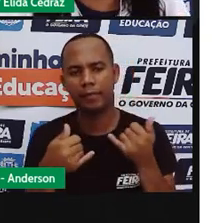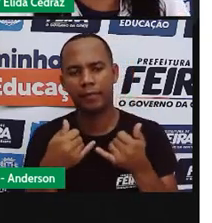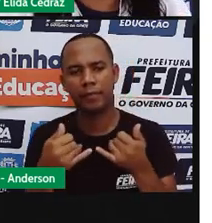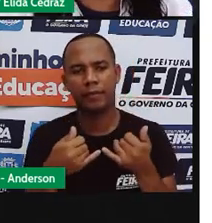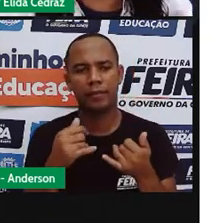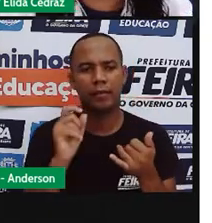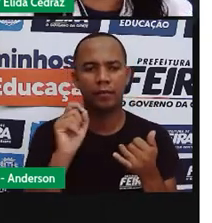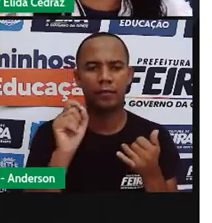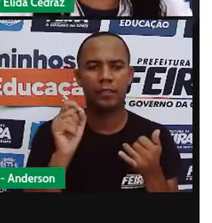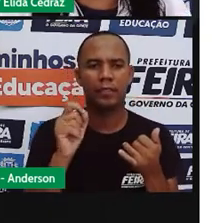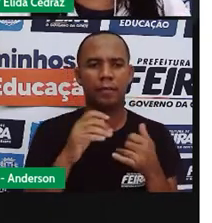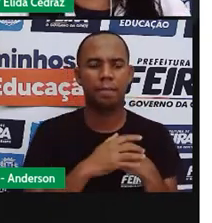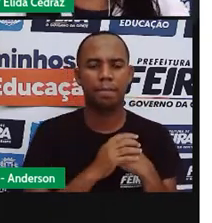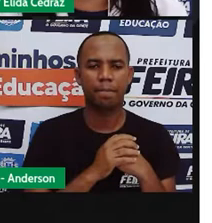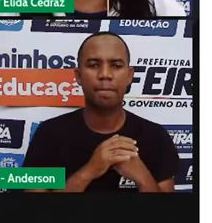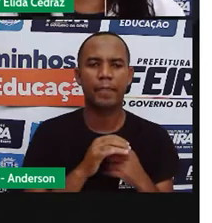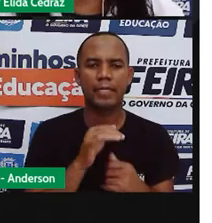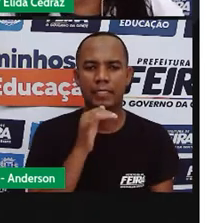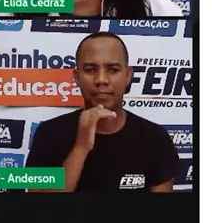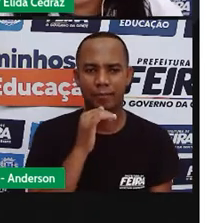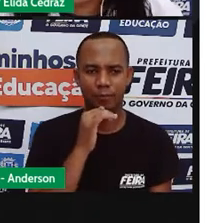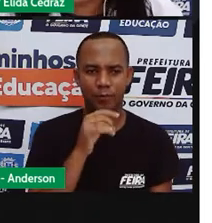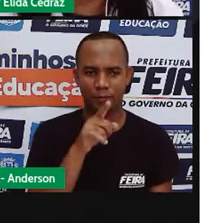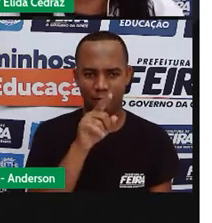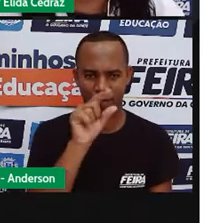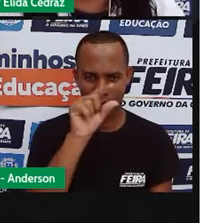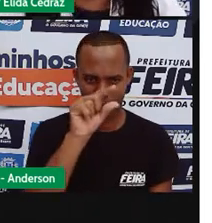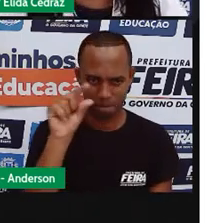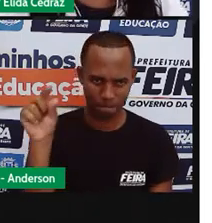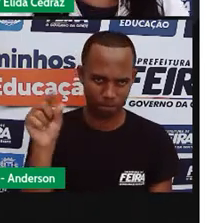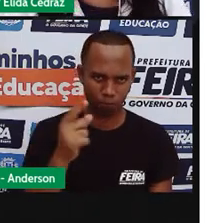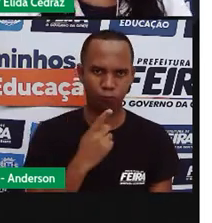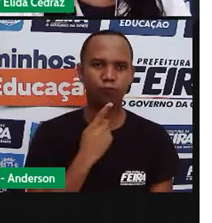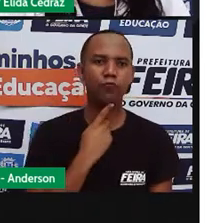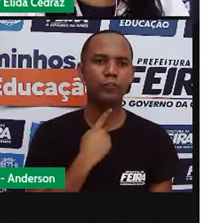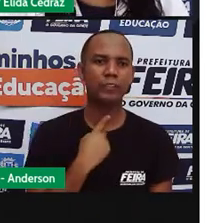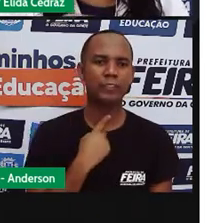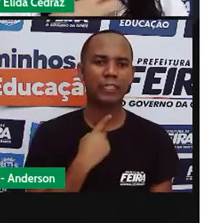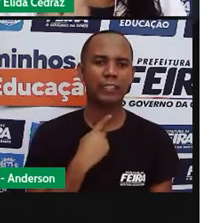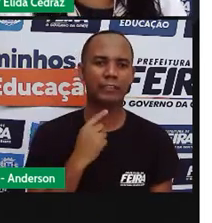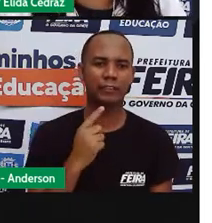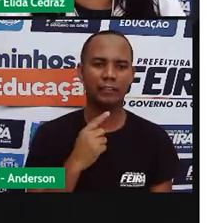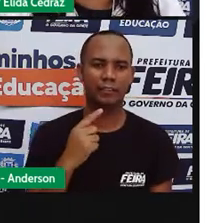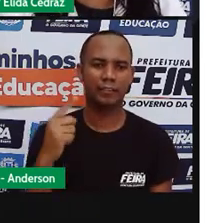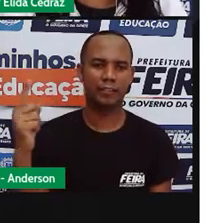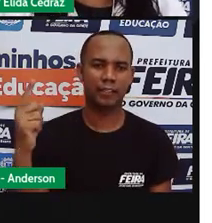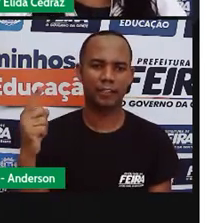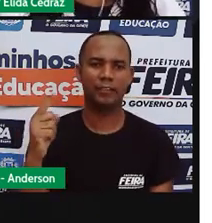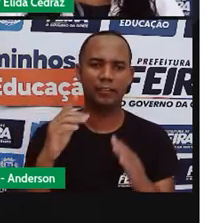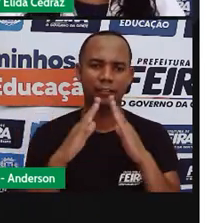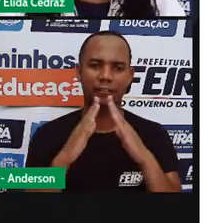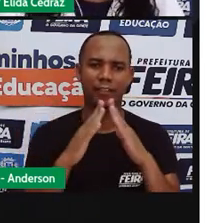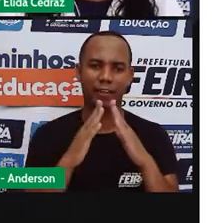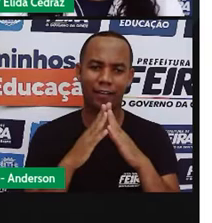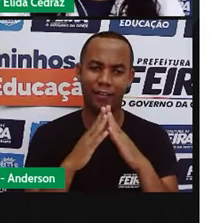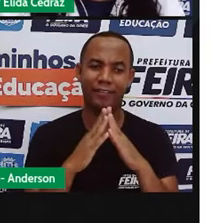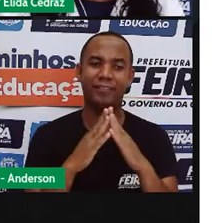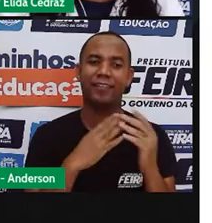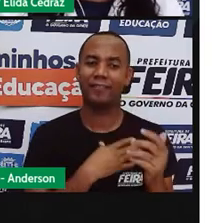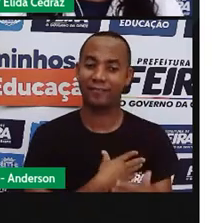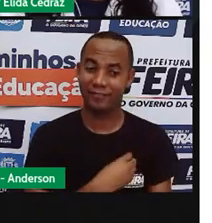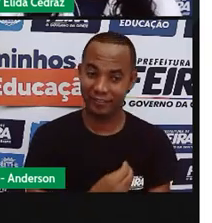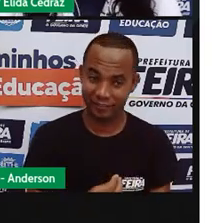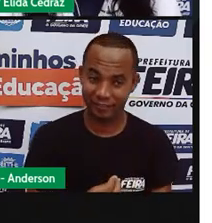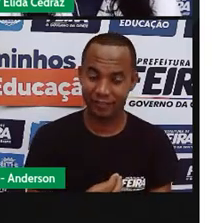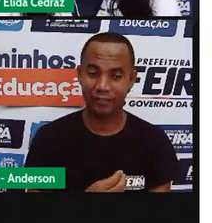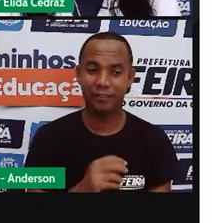vontade de sair de casa né, minha filha? O que que tem atrás dessa mensagem? O que que essa mensagem quer dizer pra